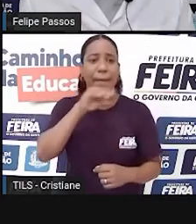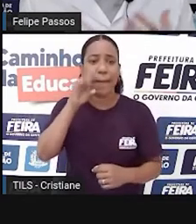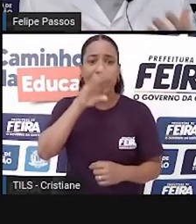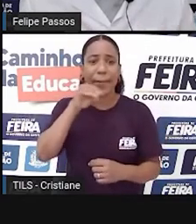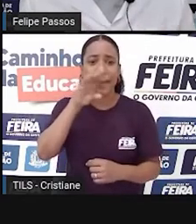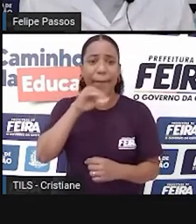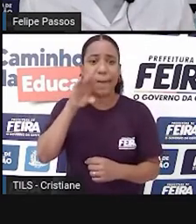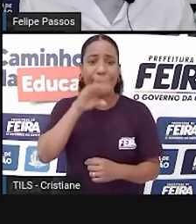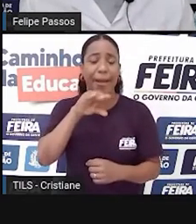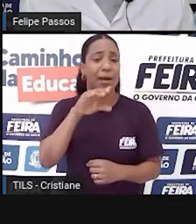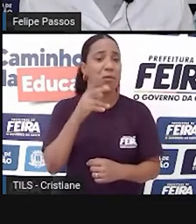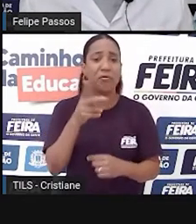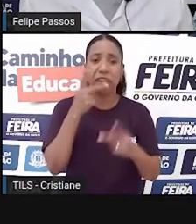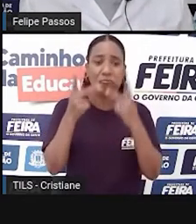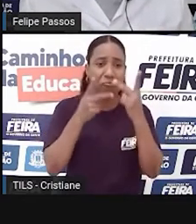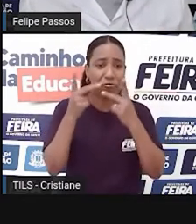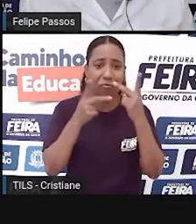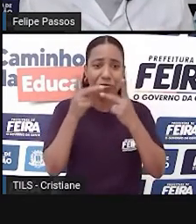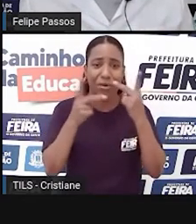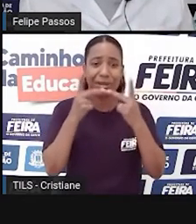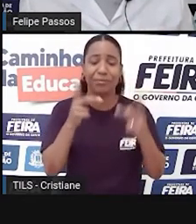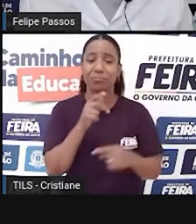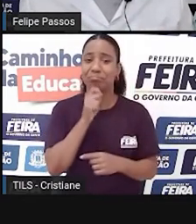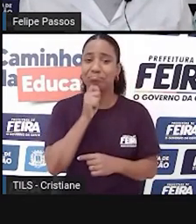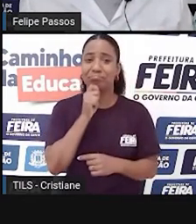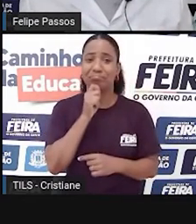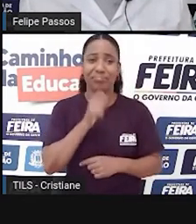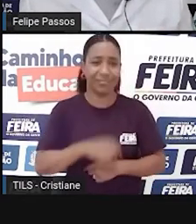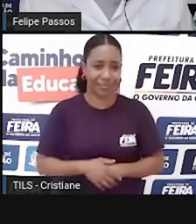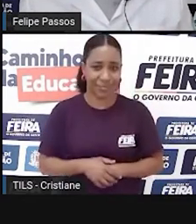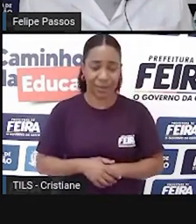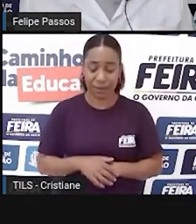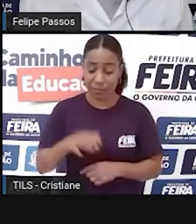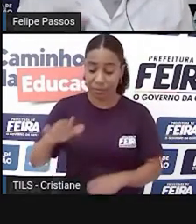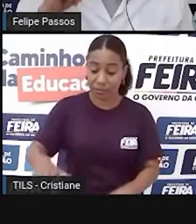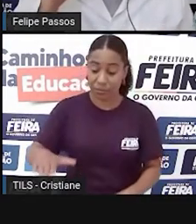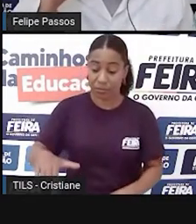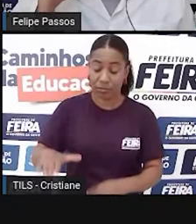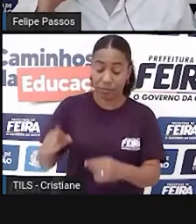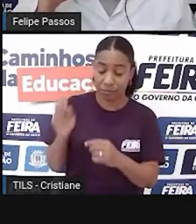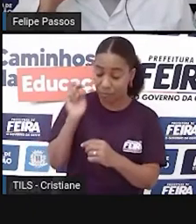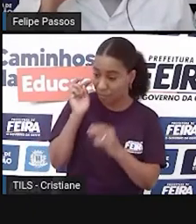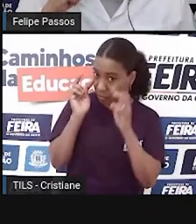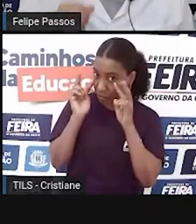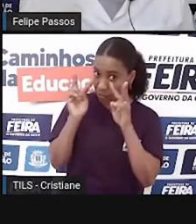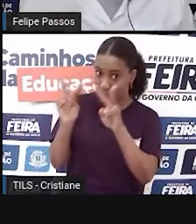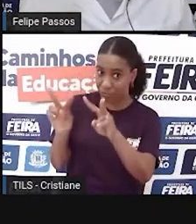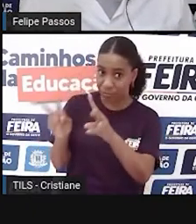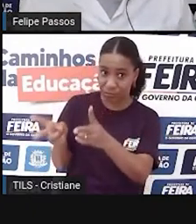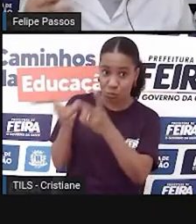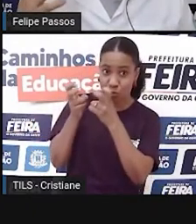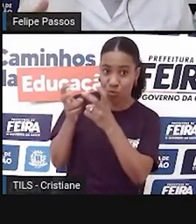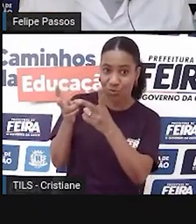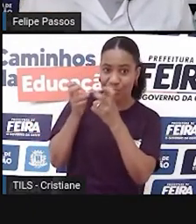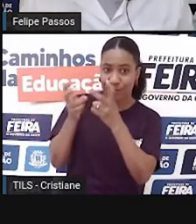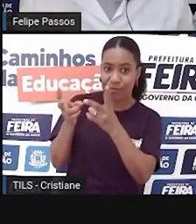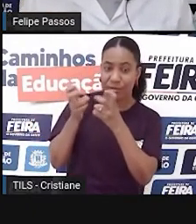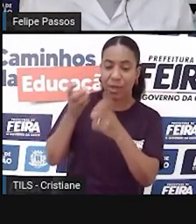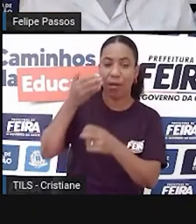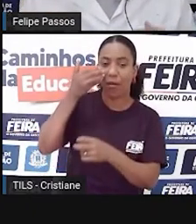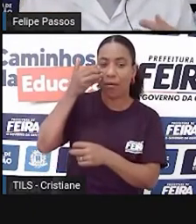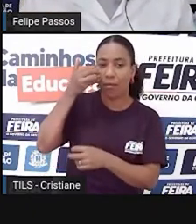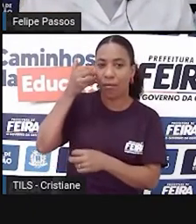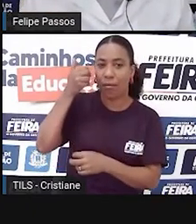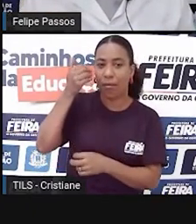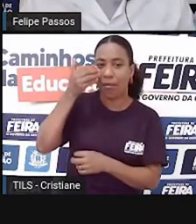comunicação verbal, ela aprendia tudo praticamente observando. Então se os adultos